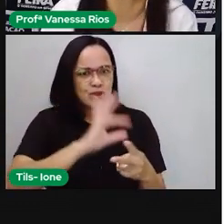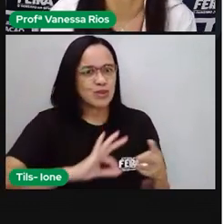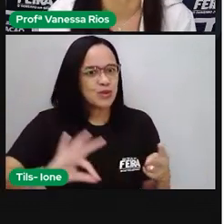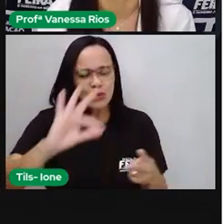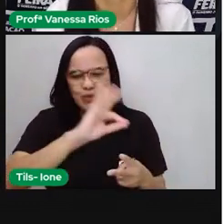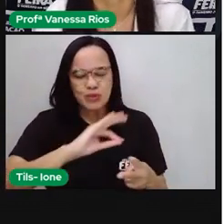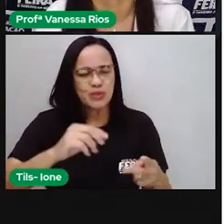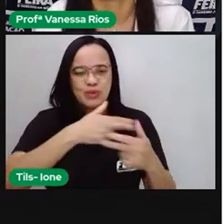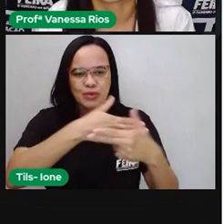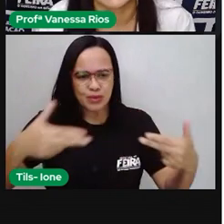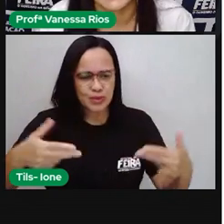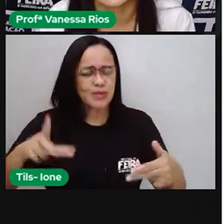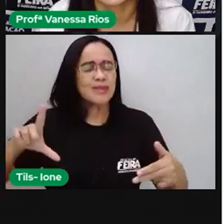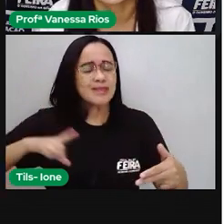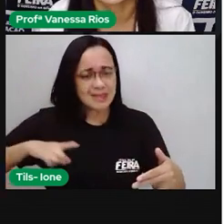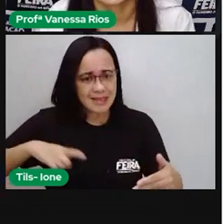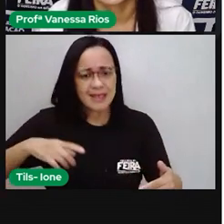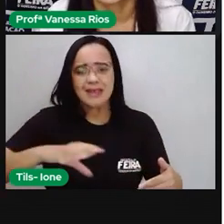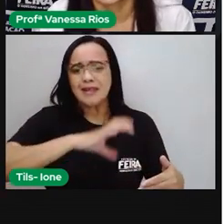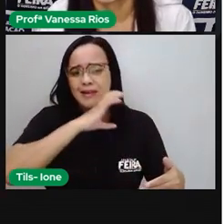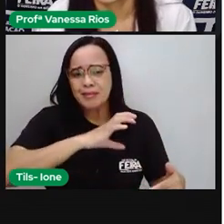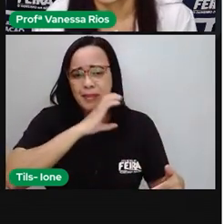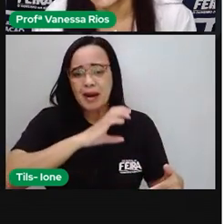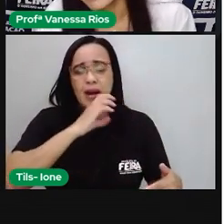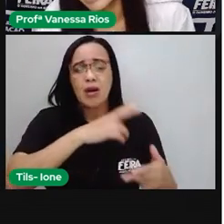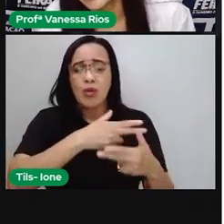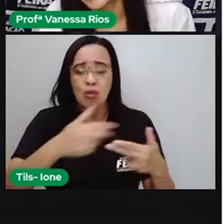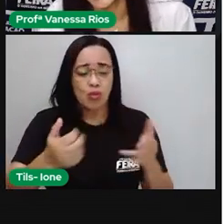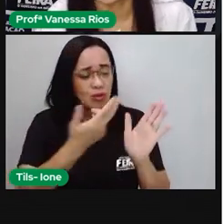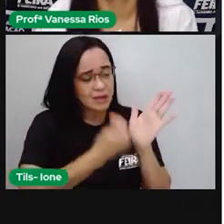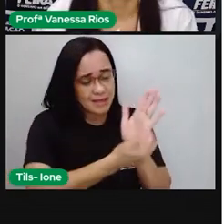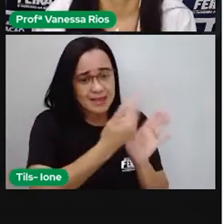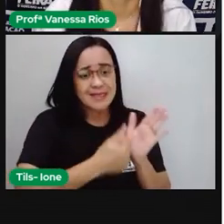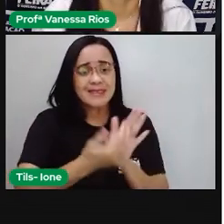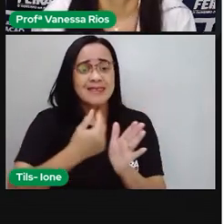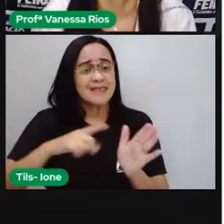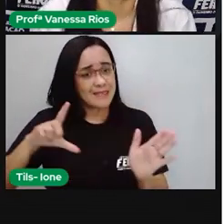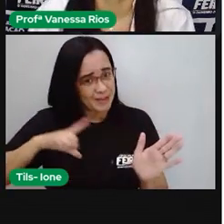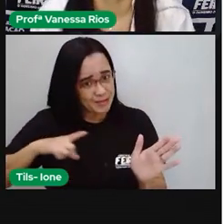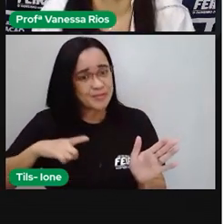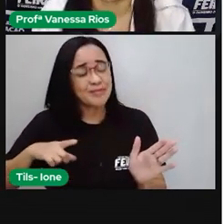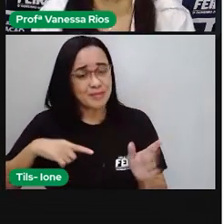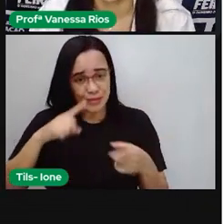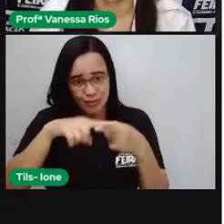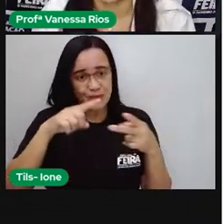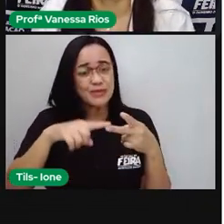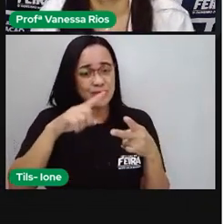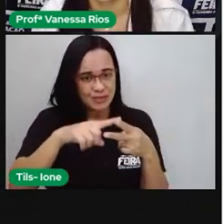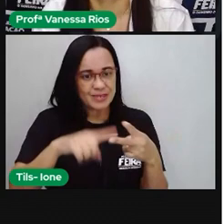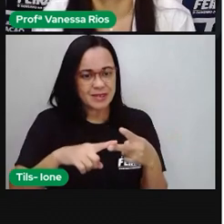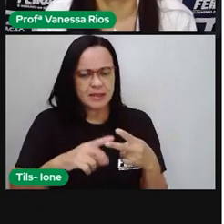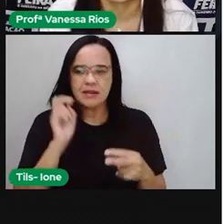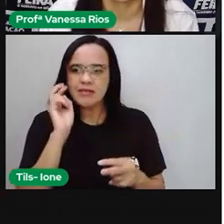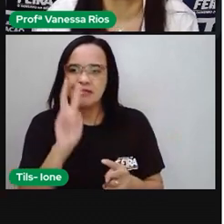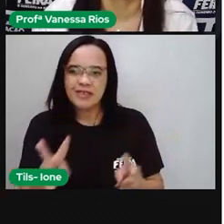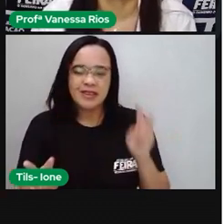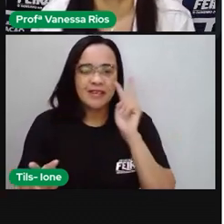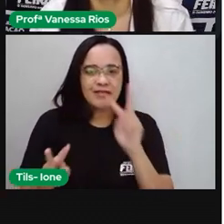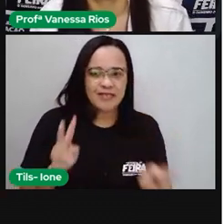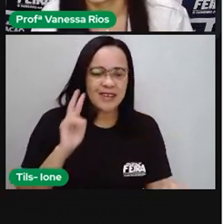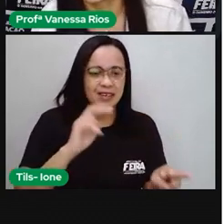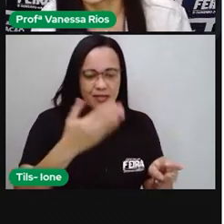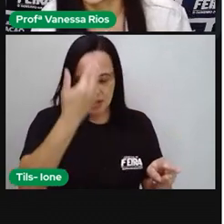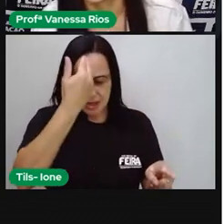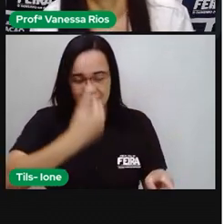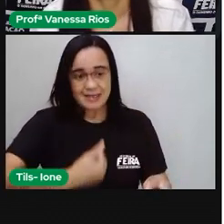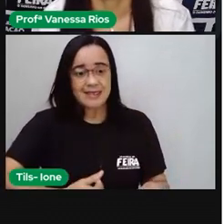objetos, nas figuras geométricas. Então, dá uma olhadinha aí em volta, vê se você acha aí algo que é assimétrico, que